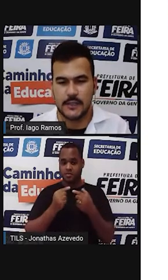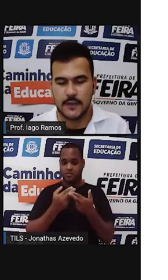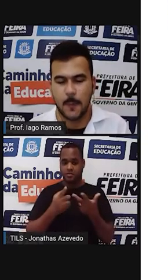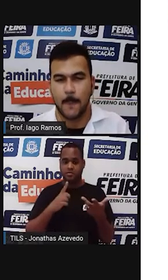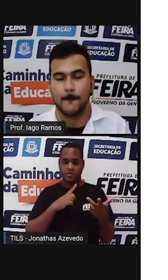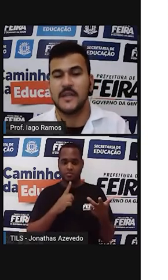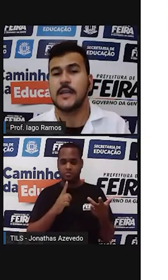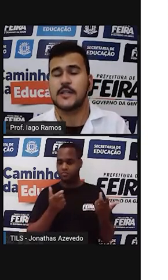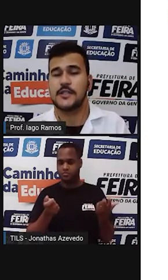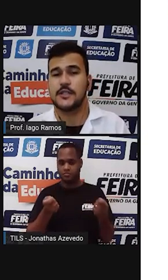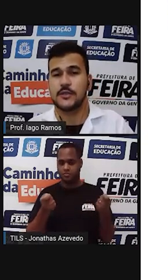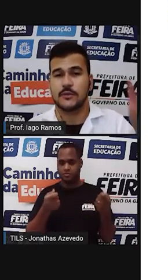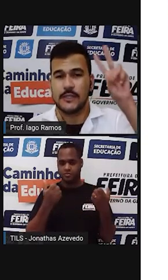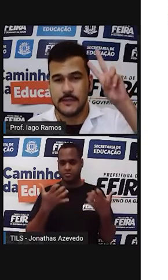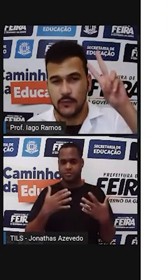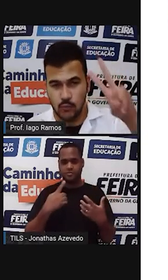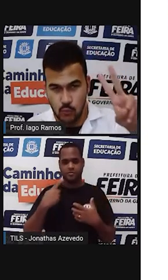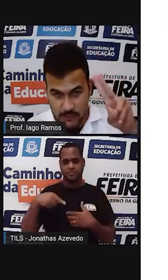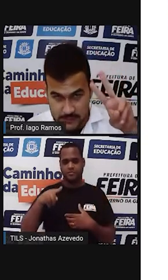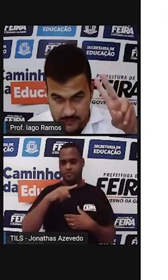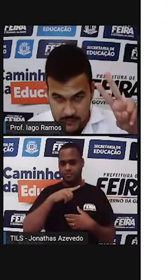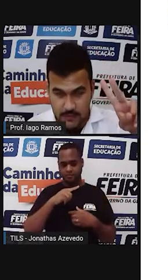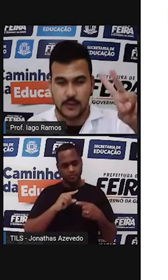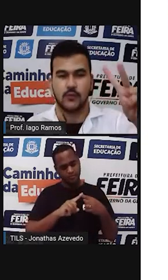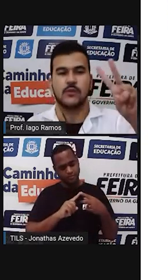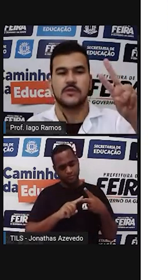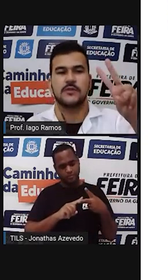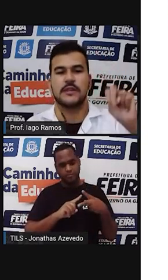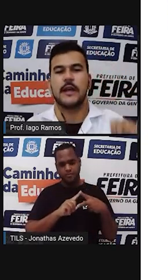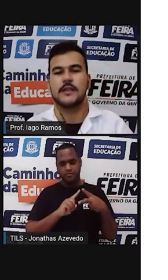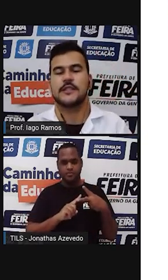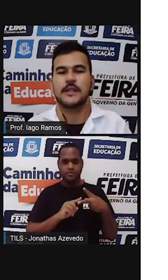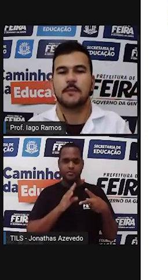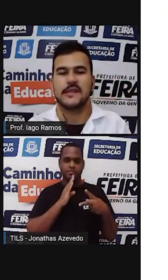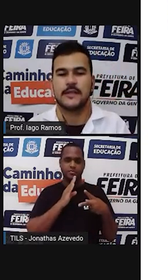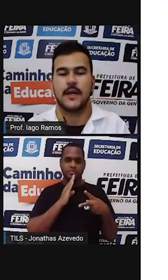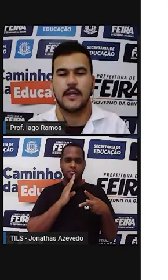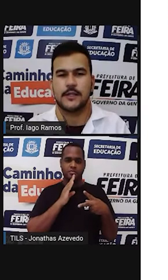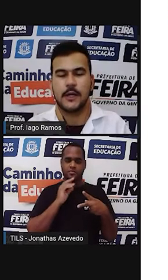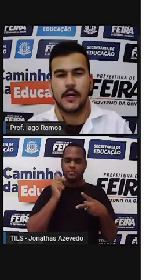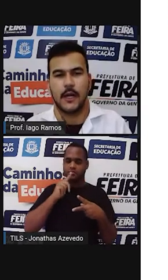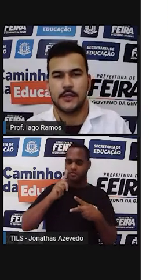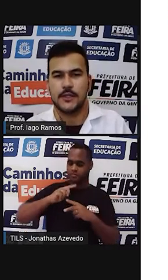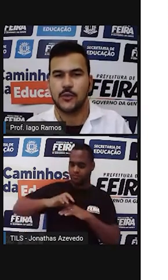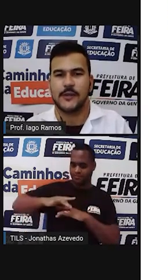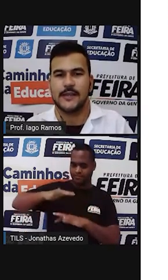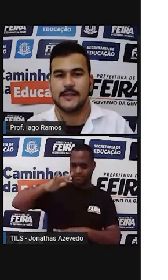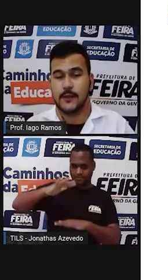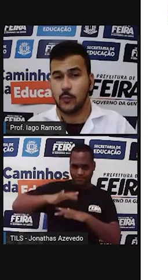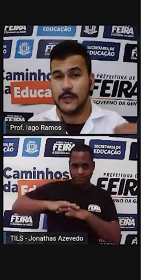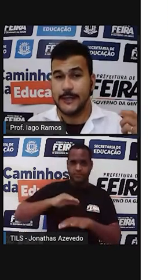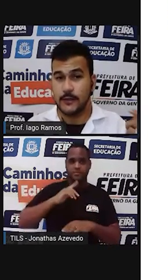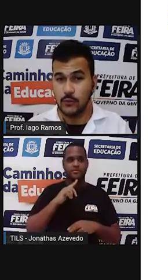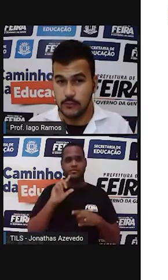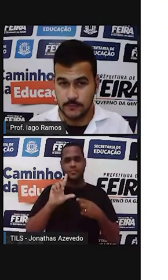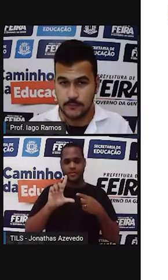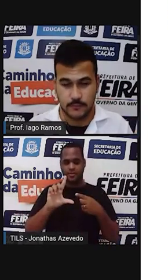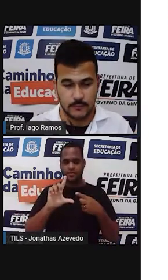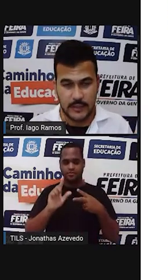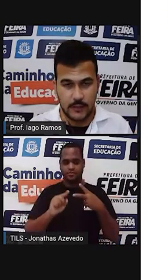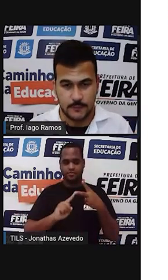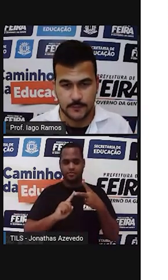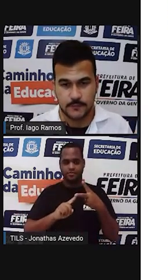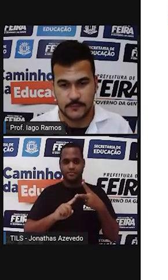unidades. E a gente conhece duas, duas unidades de capacidade. A gente conhece o litro,